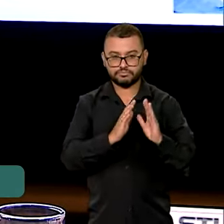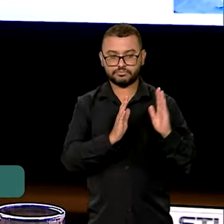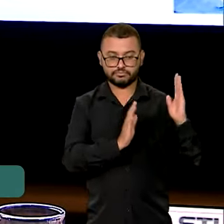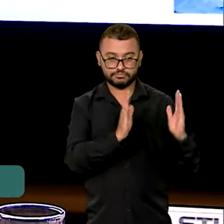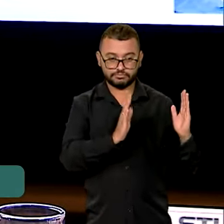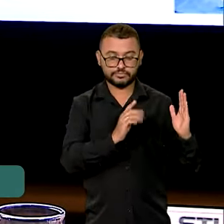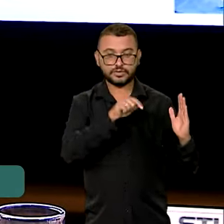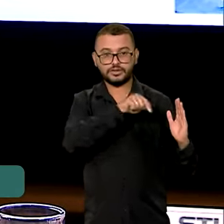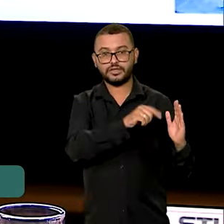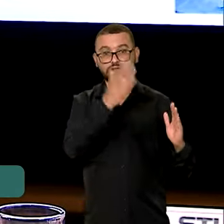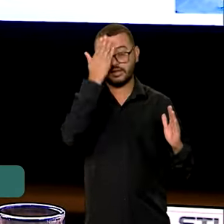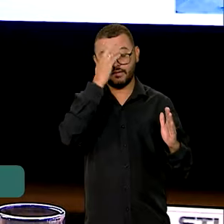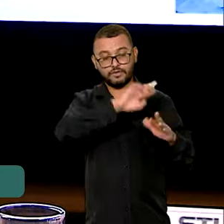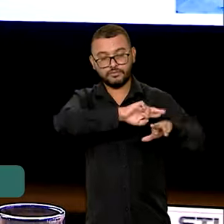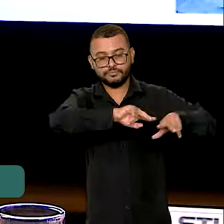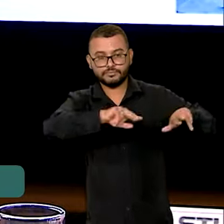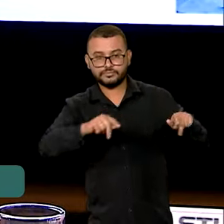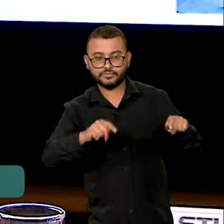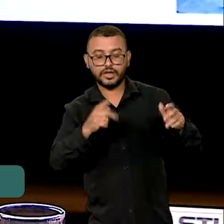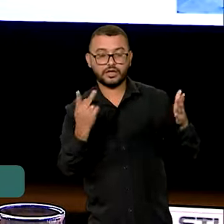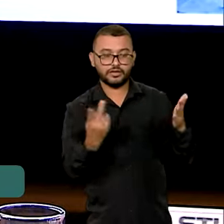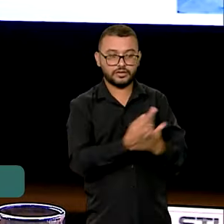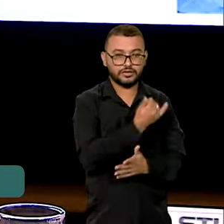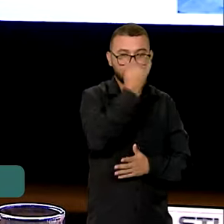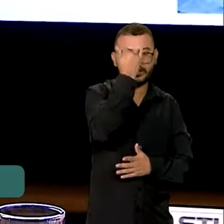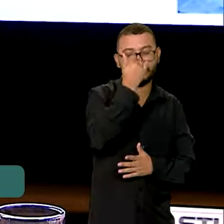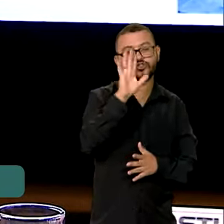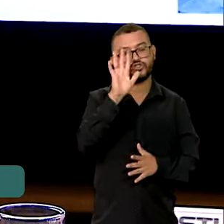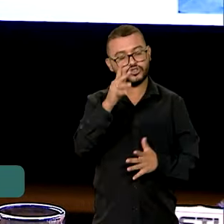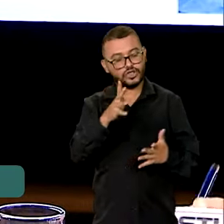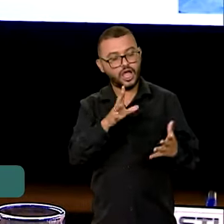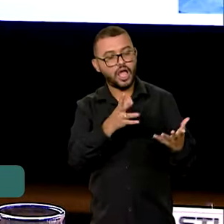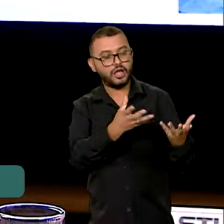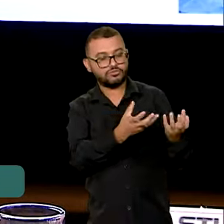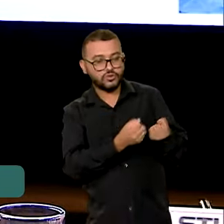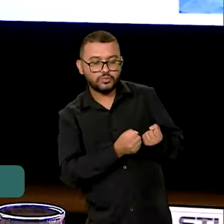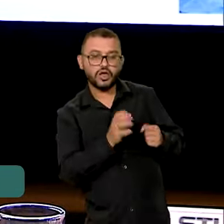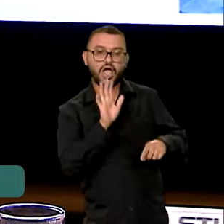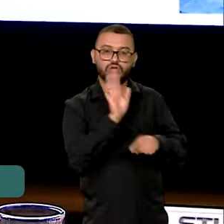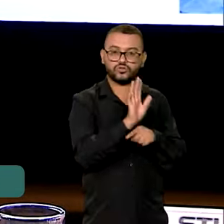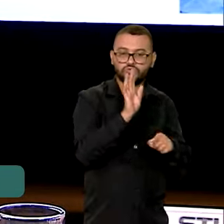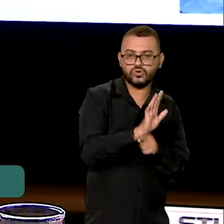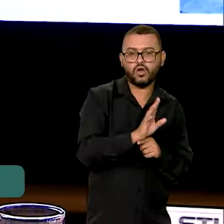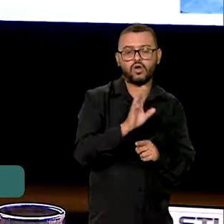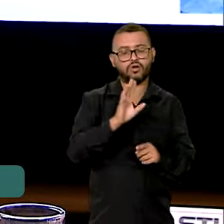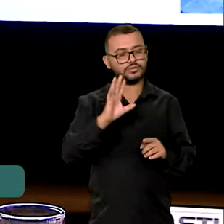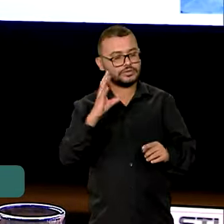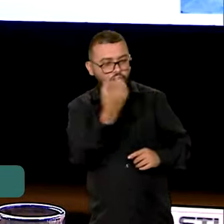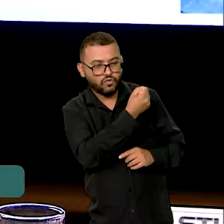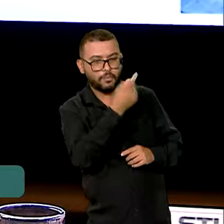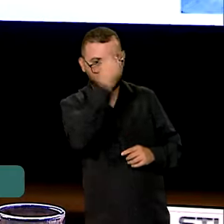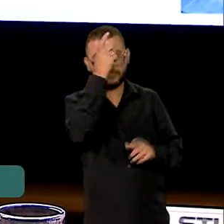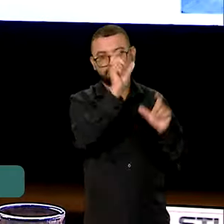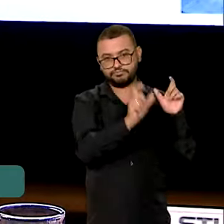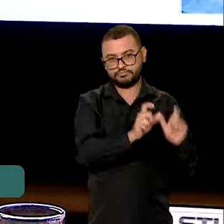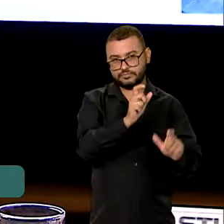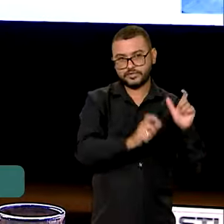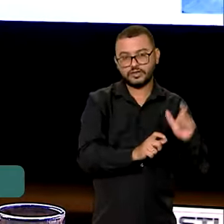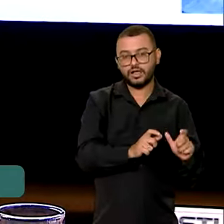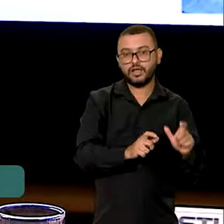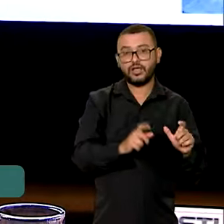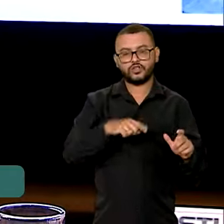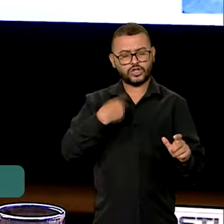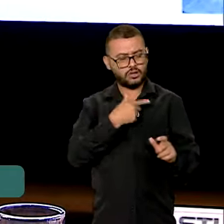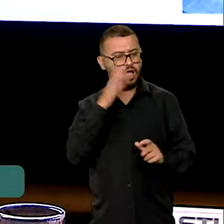Tem várias fases. A primeira foi do acolhimento, do resgate, da solidariedade. Tudo isso está acontecendo com